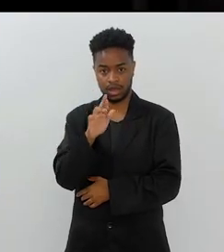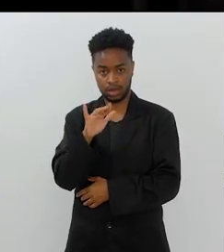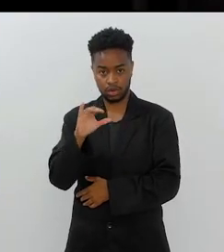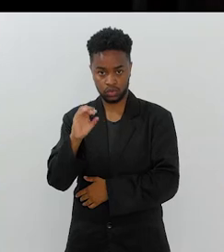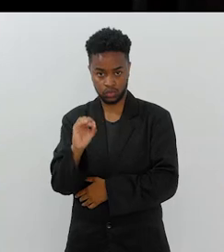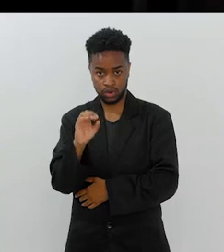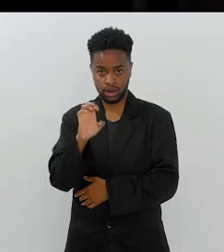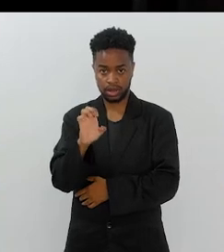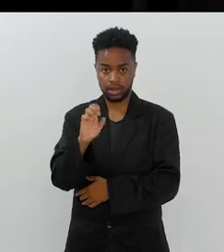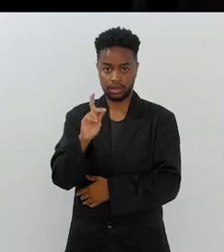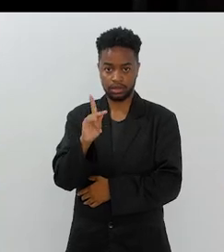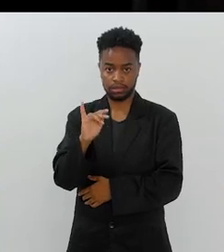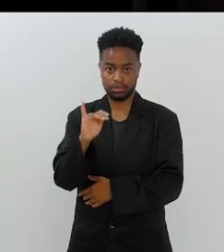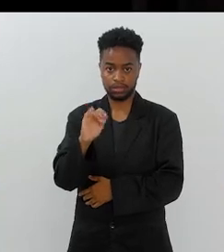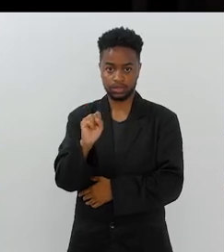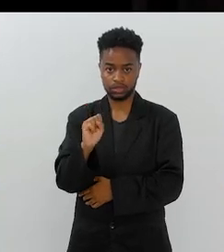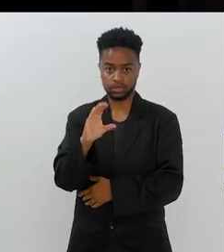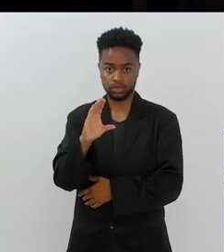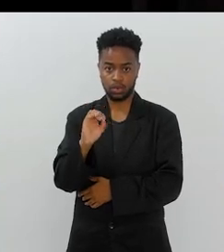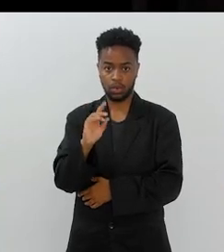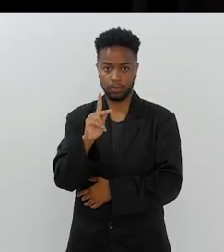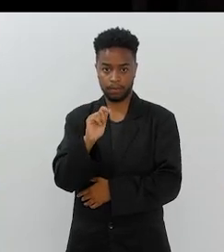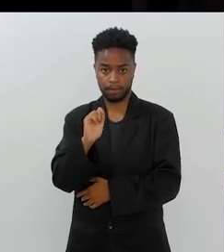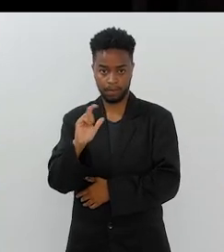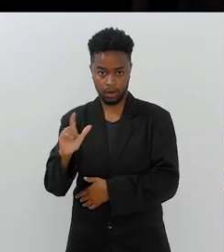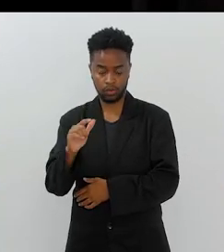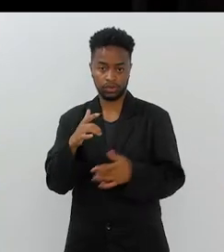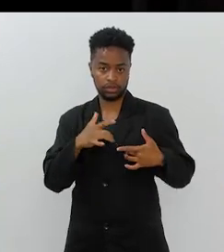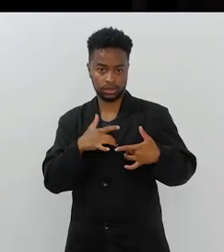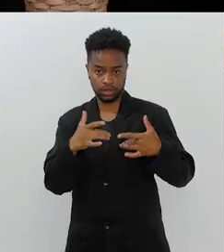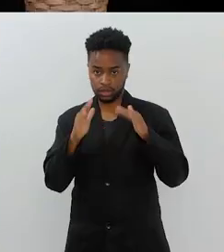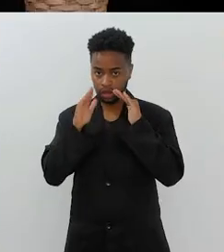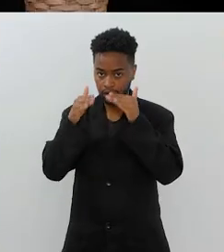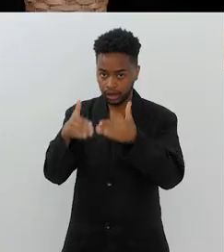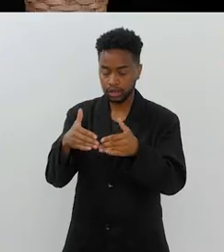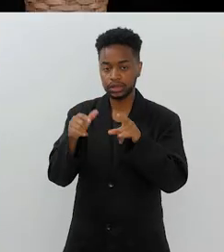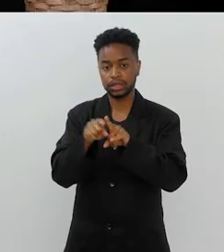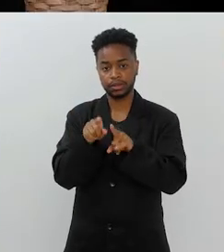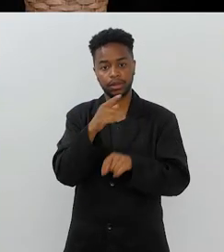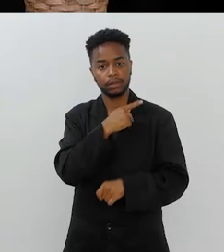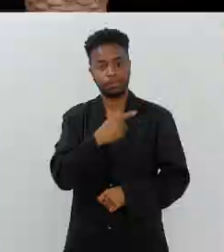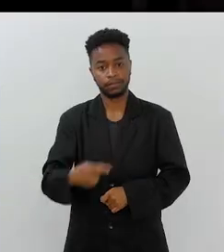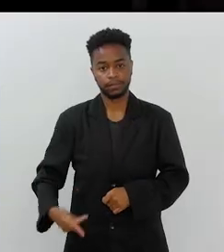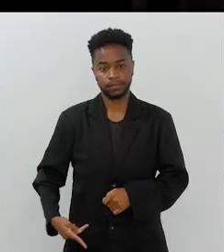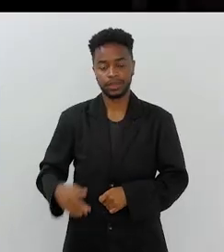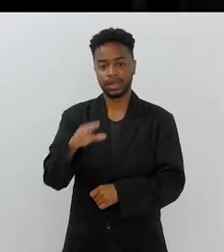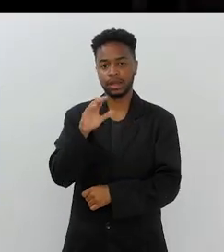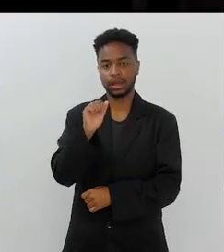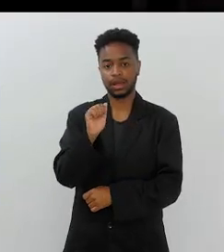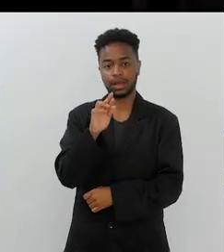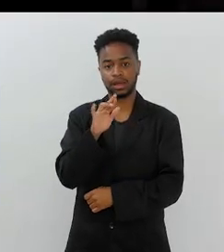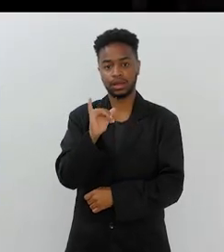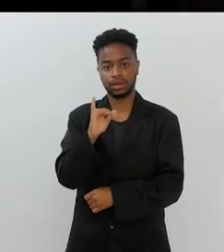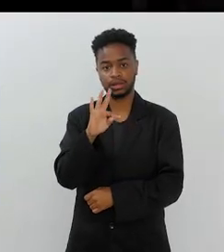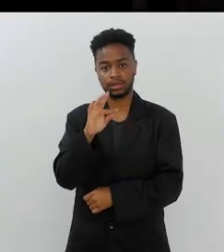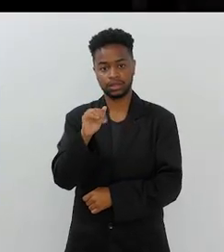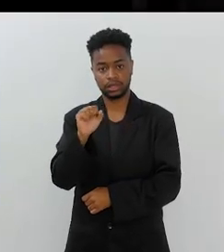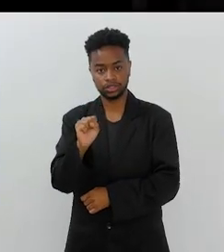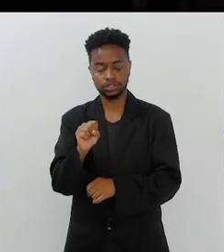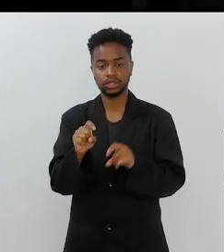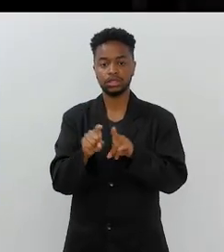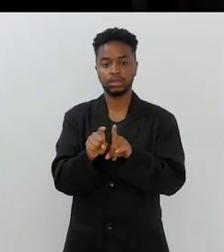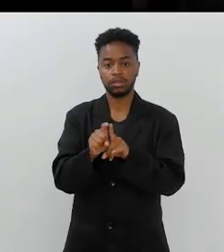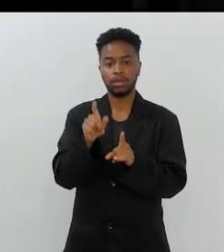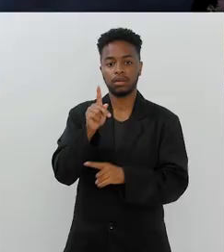psicopal para a caridade social. E é presidente também do... E presidente também da Caritas, do